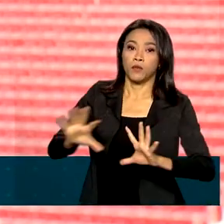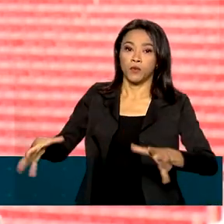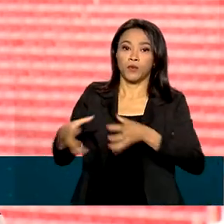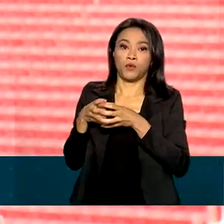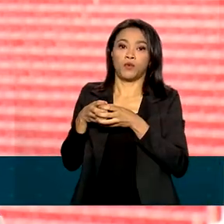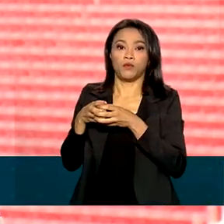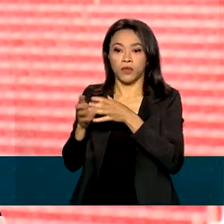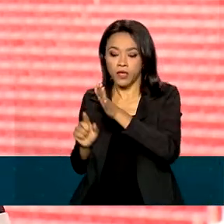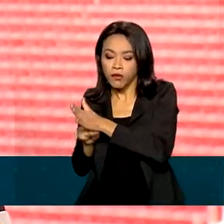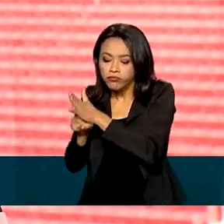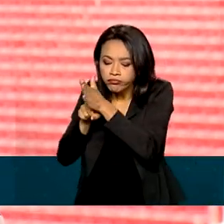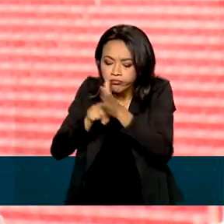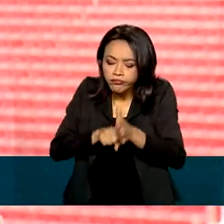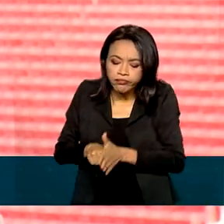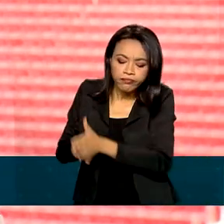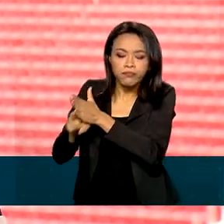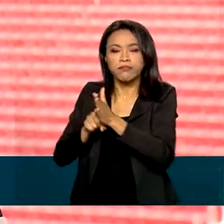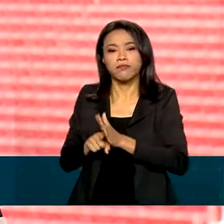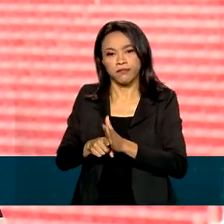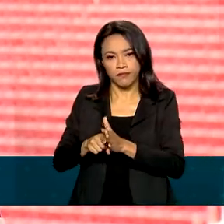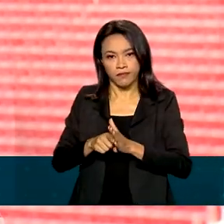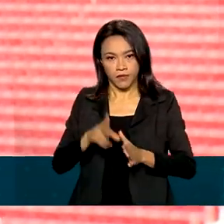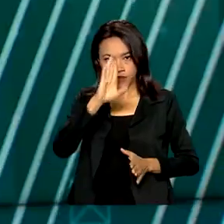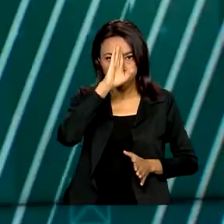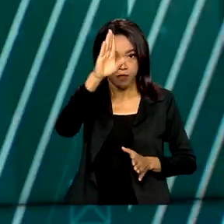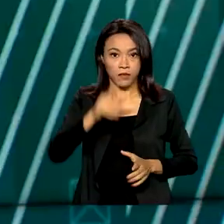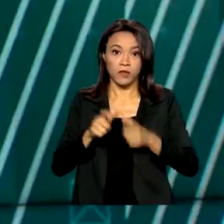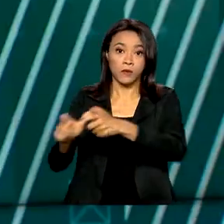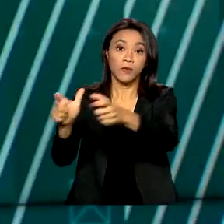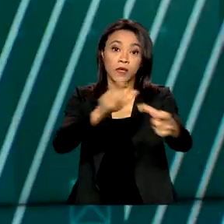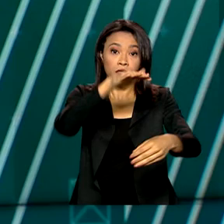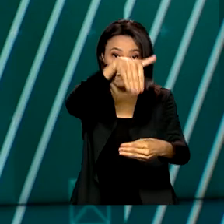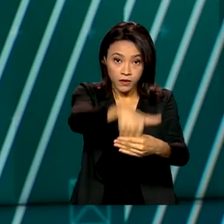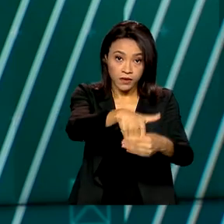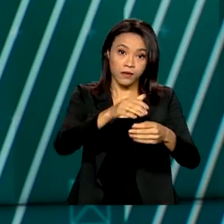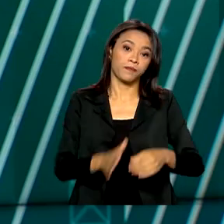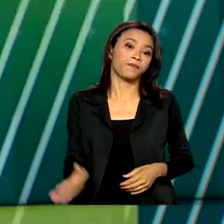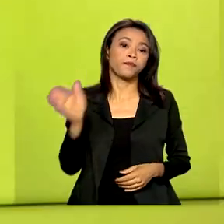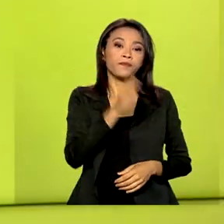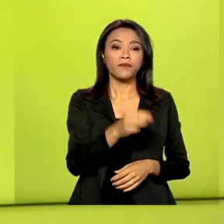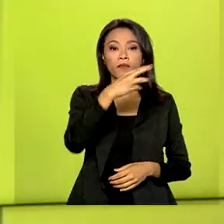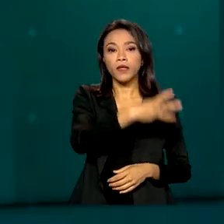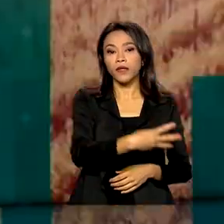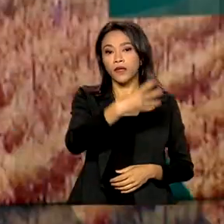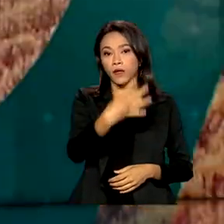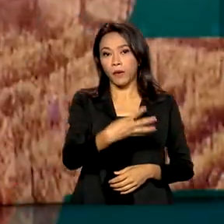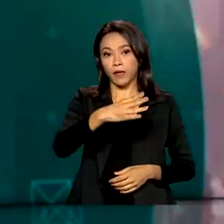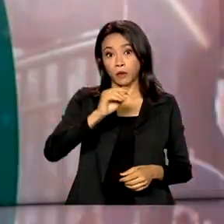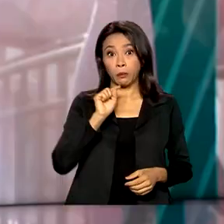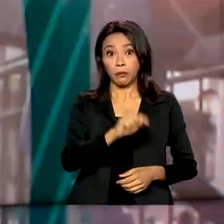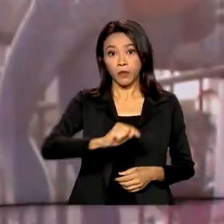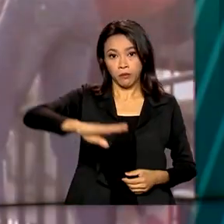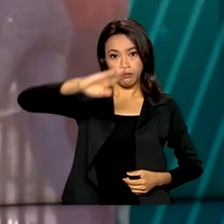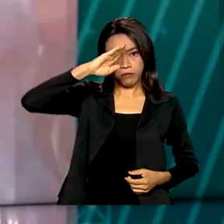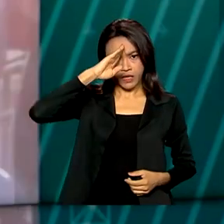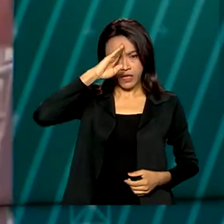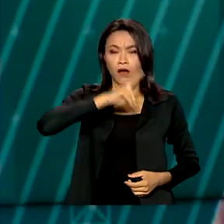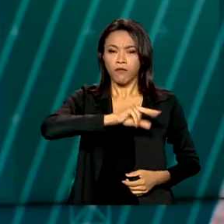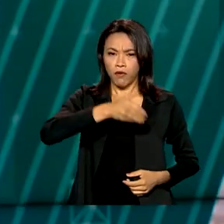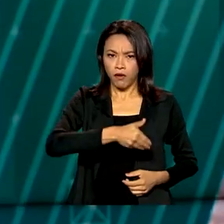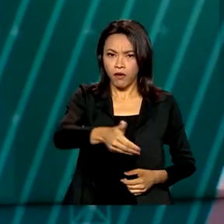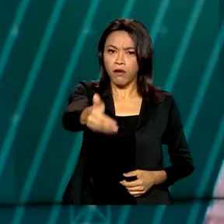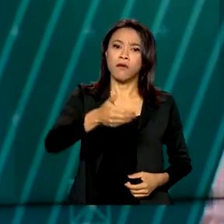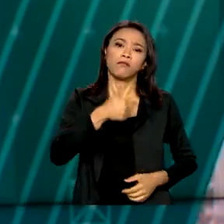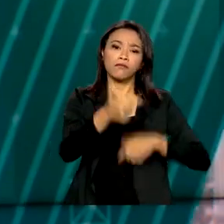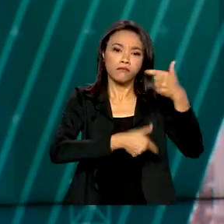suficientes para a gente cobrir as principais zonas eleitorais da região. E 34 mil militares das Forças Armadas também vão atuar